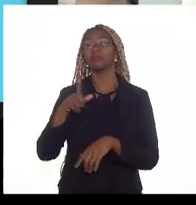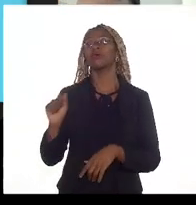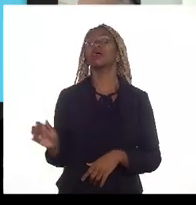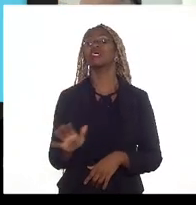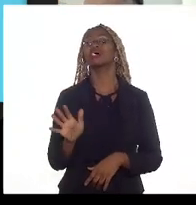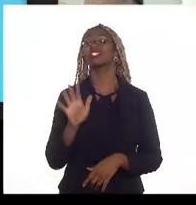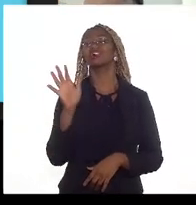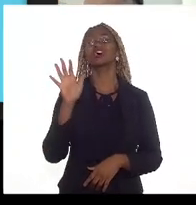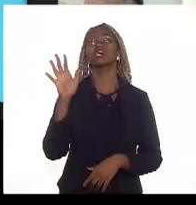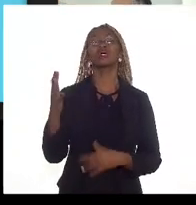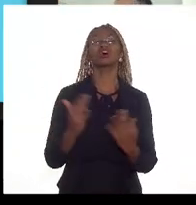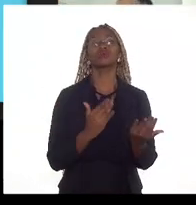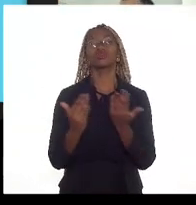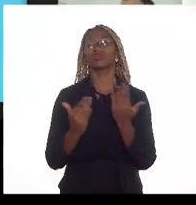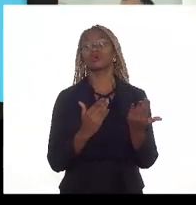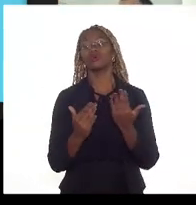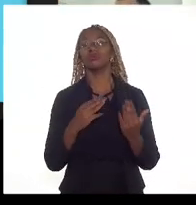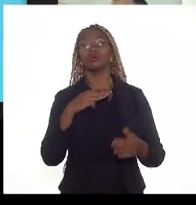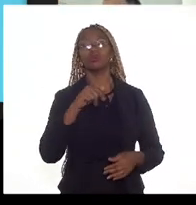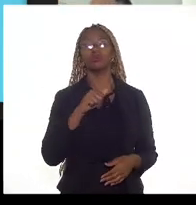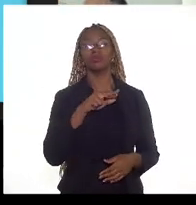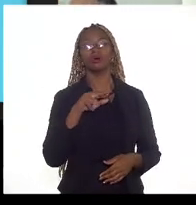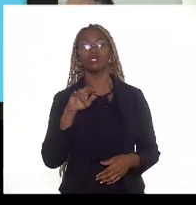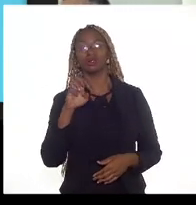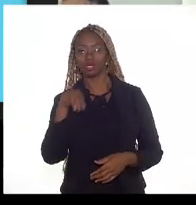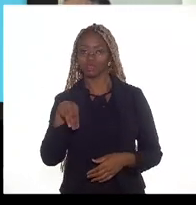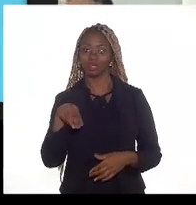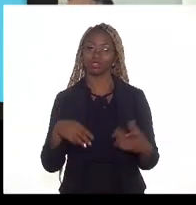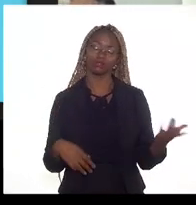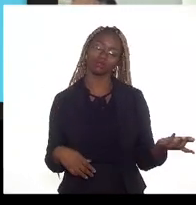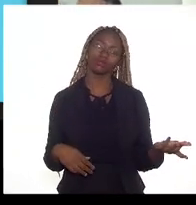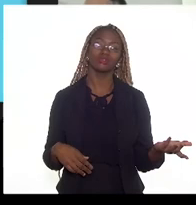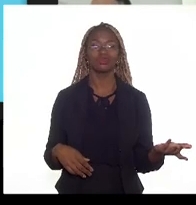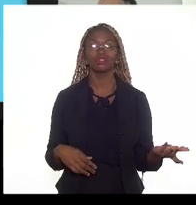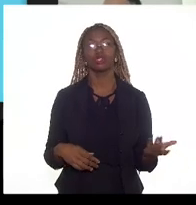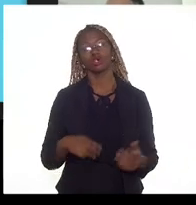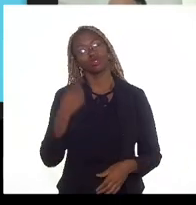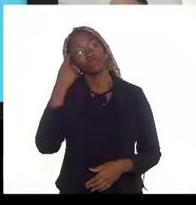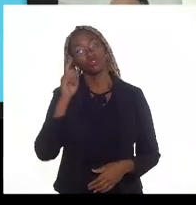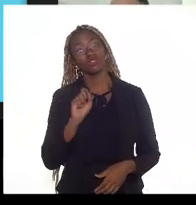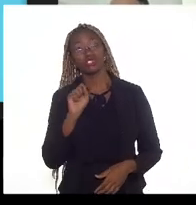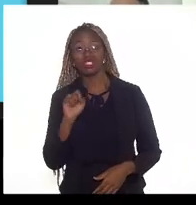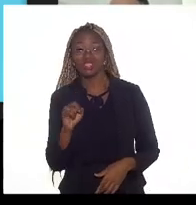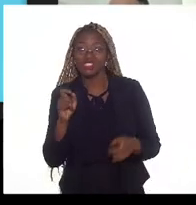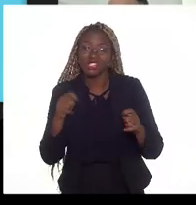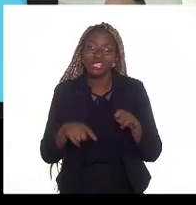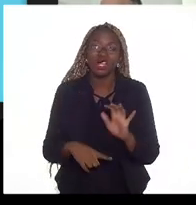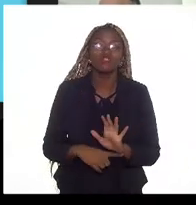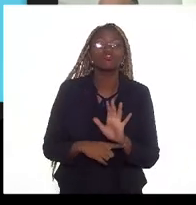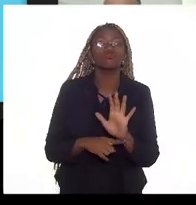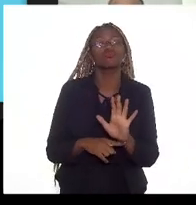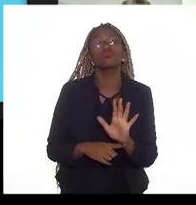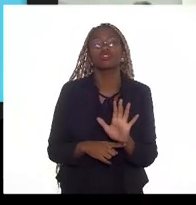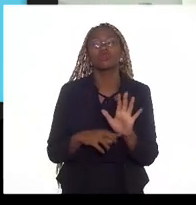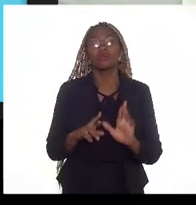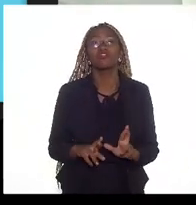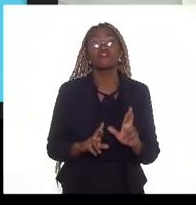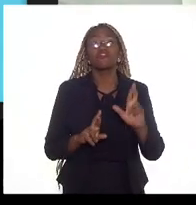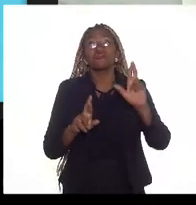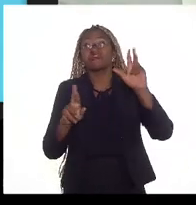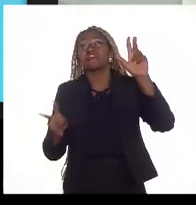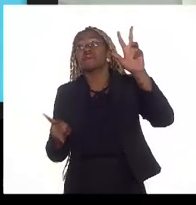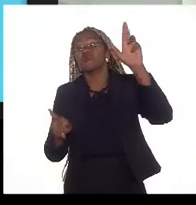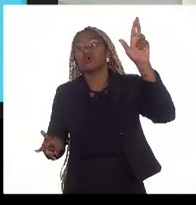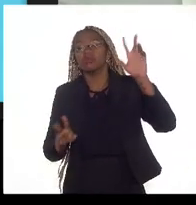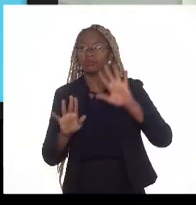caro do que o campo de Marlin se isso é suficiente para essa diferença ser tão grande não posso afirmar mas em